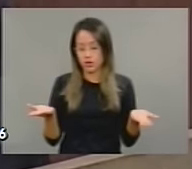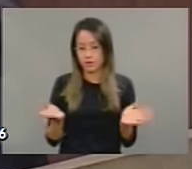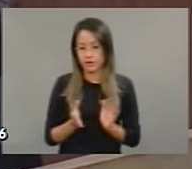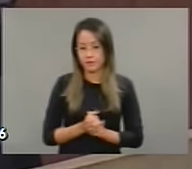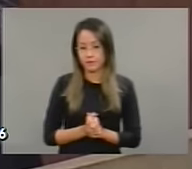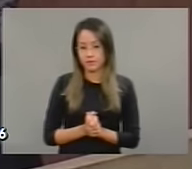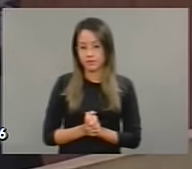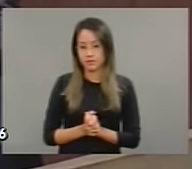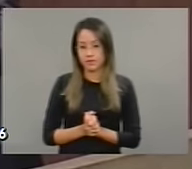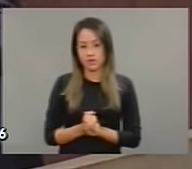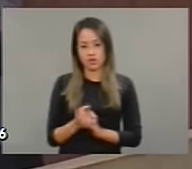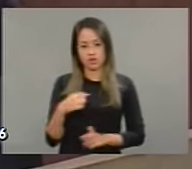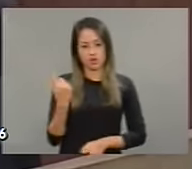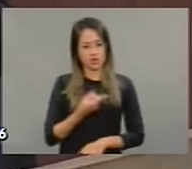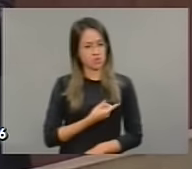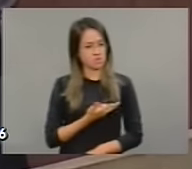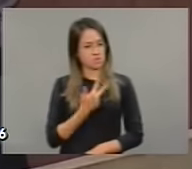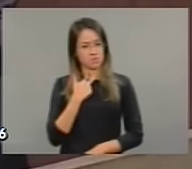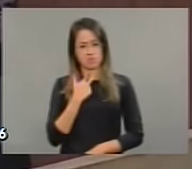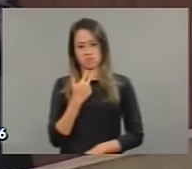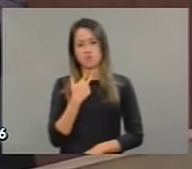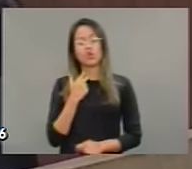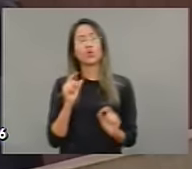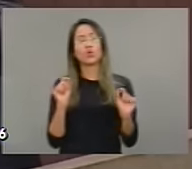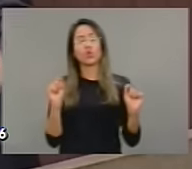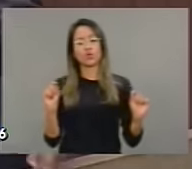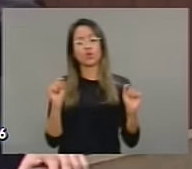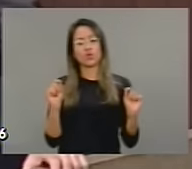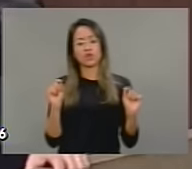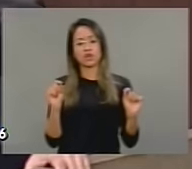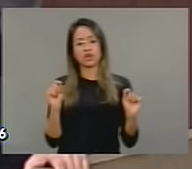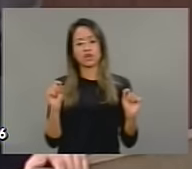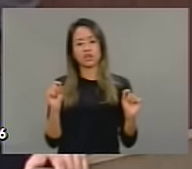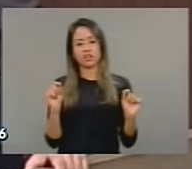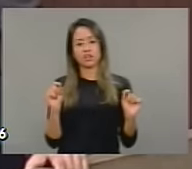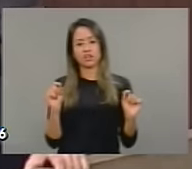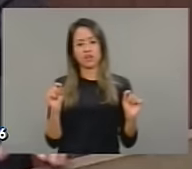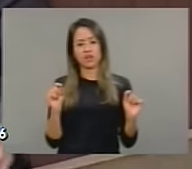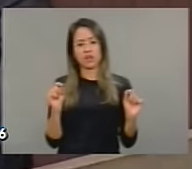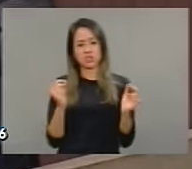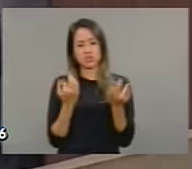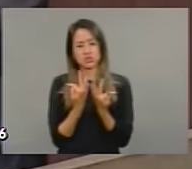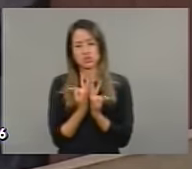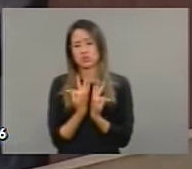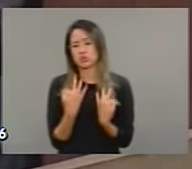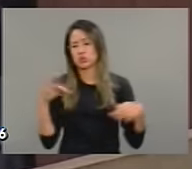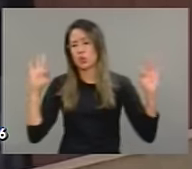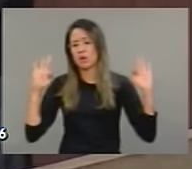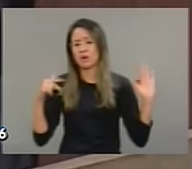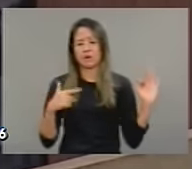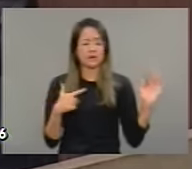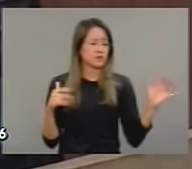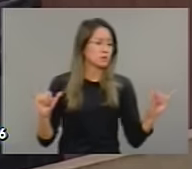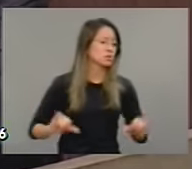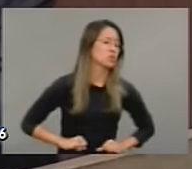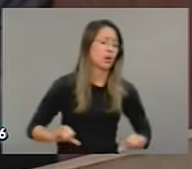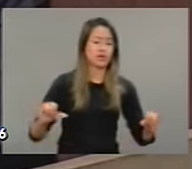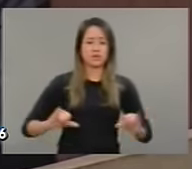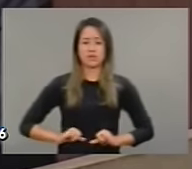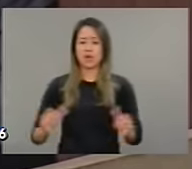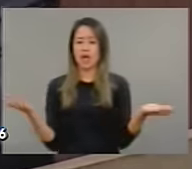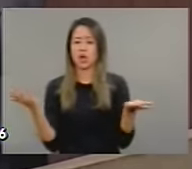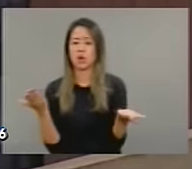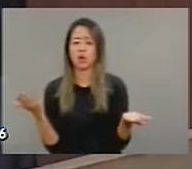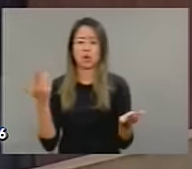não se pode, não se pode instrumentalizar dor alguma. Portanto, há o tempo que eu reestabeleço a verdade,